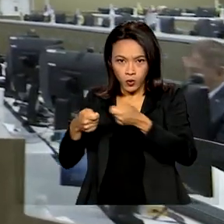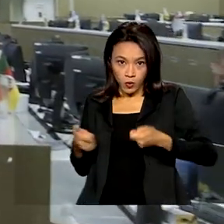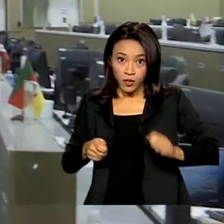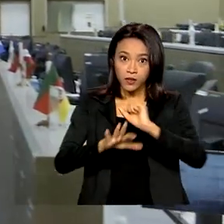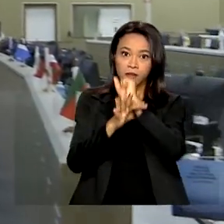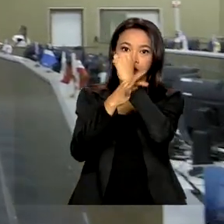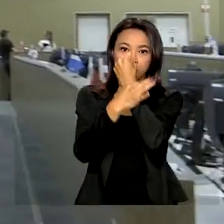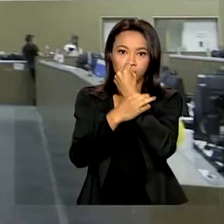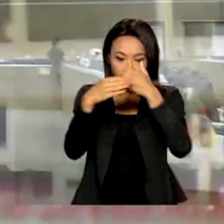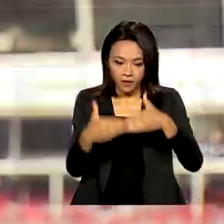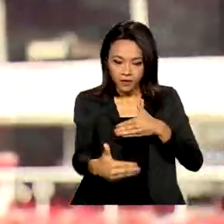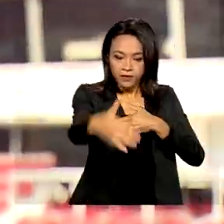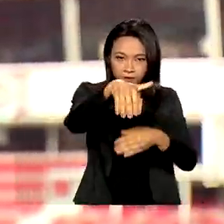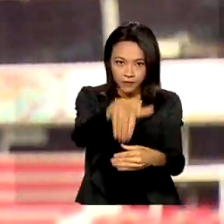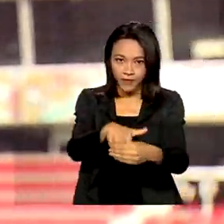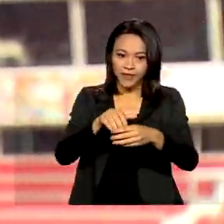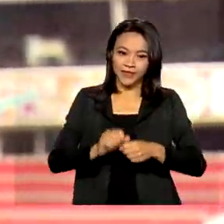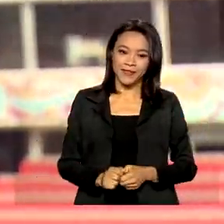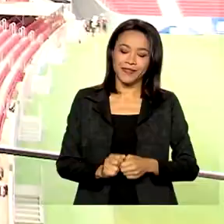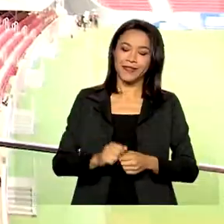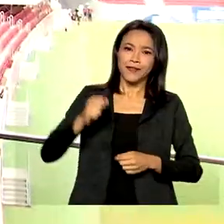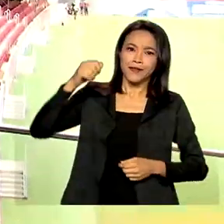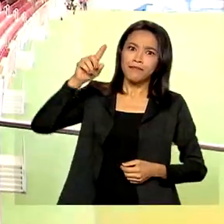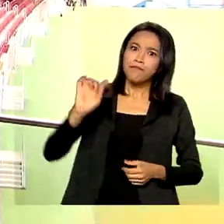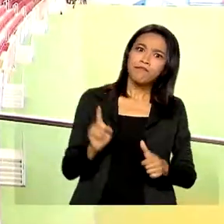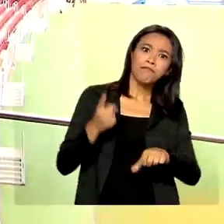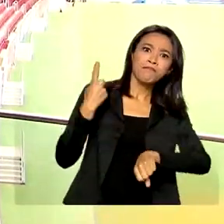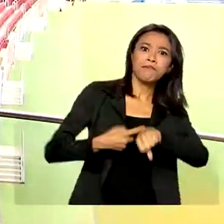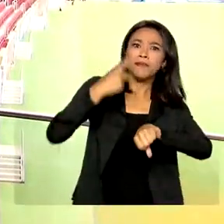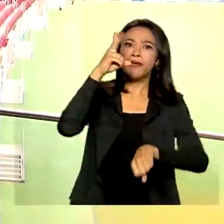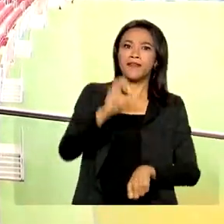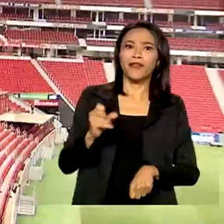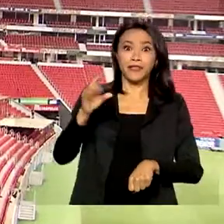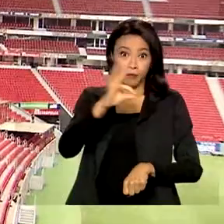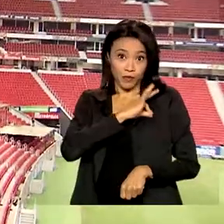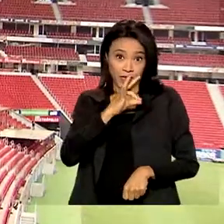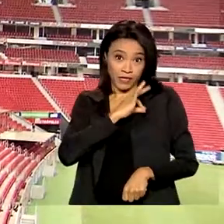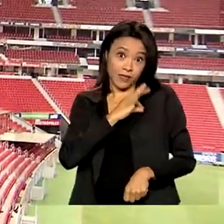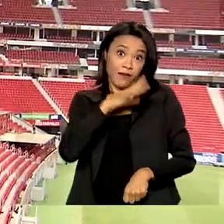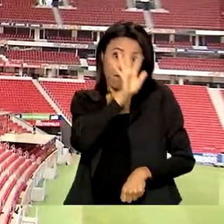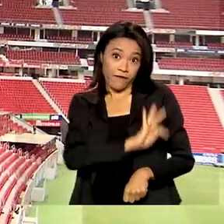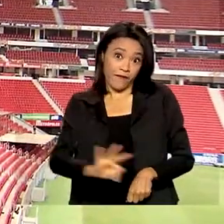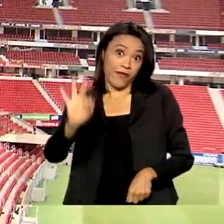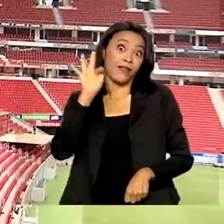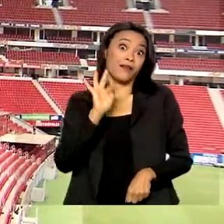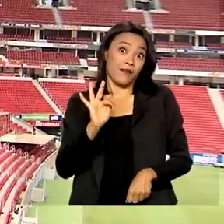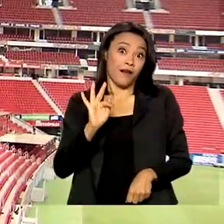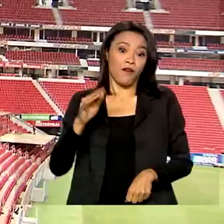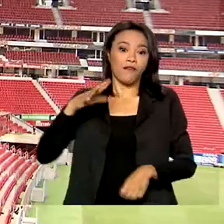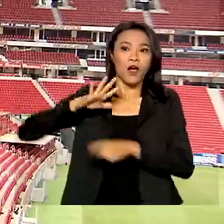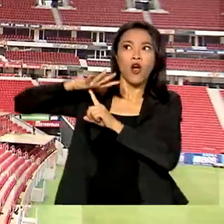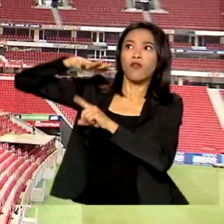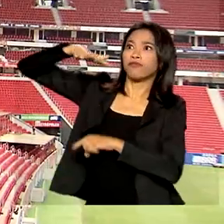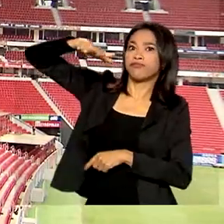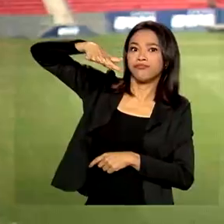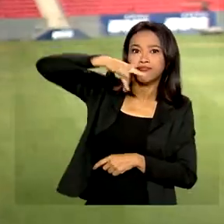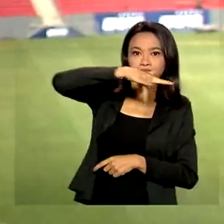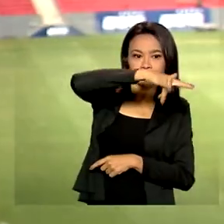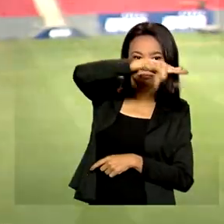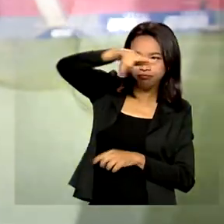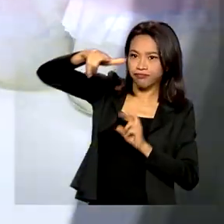eleições. Do alto. Pela primeira vez, Polícia Federal vai fiscalizar votação com drones.